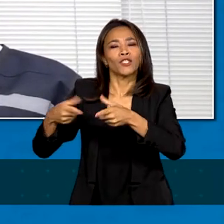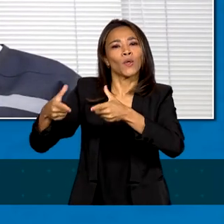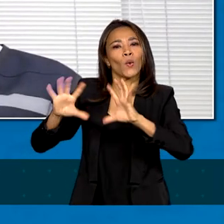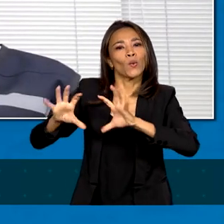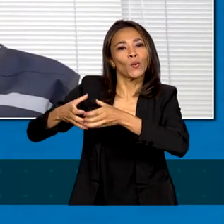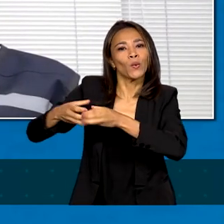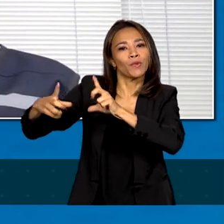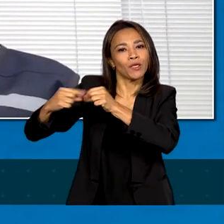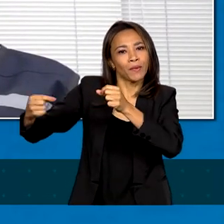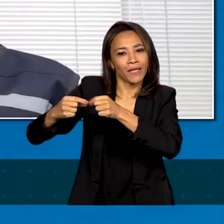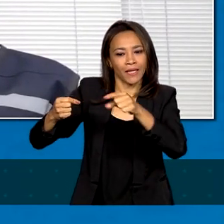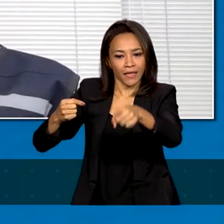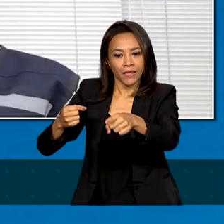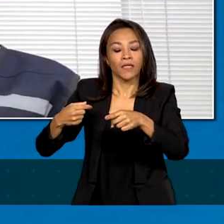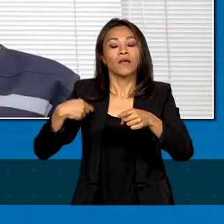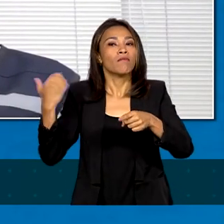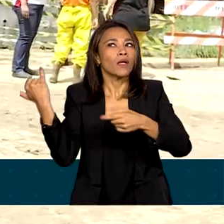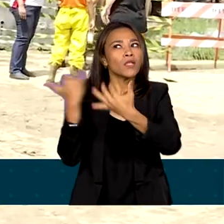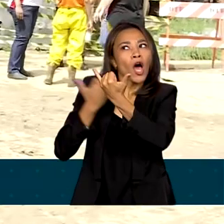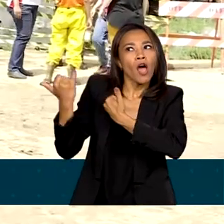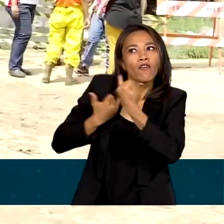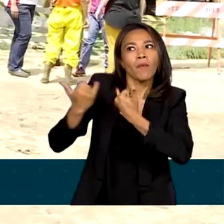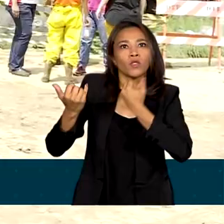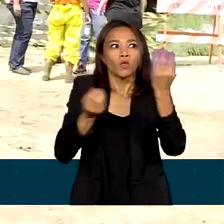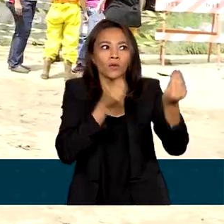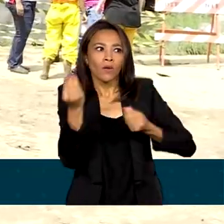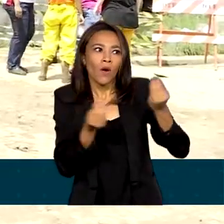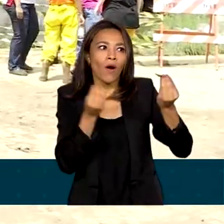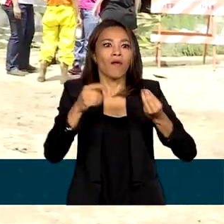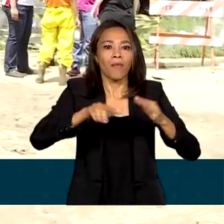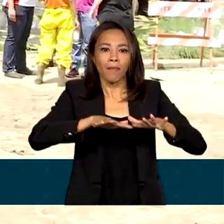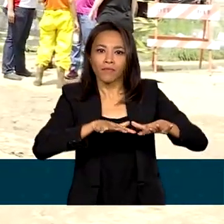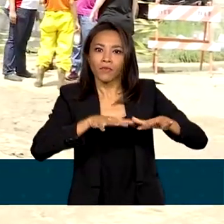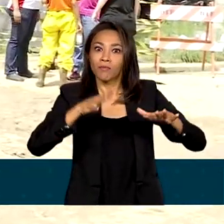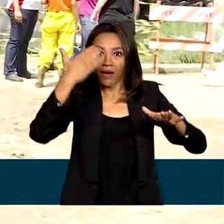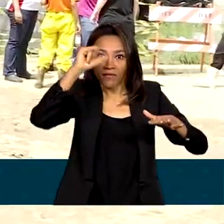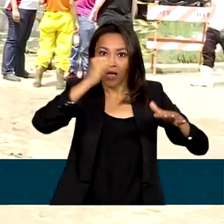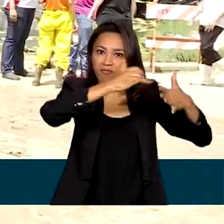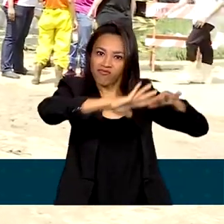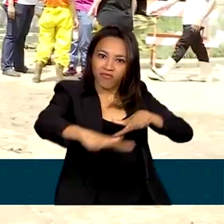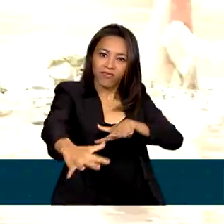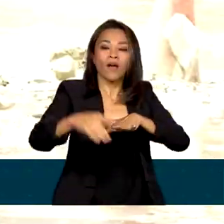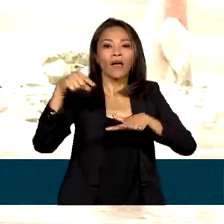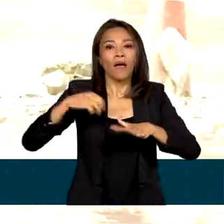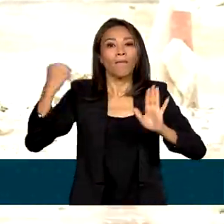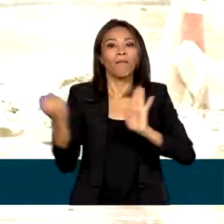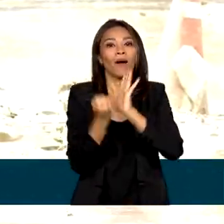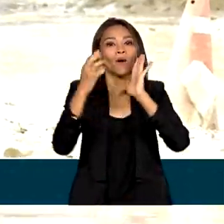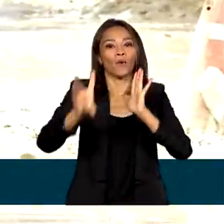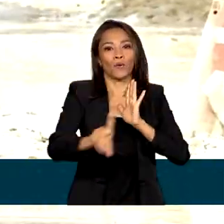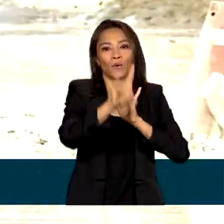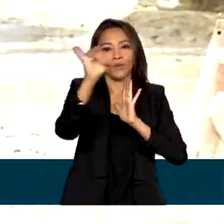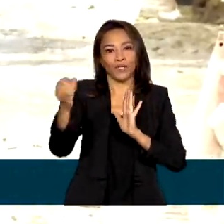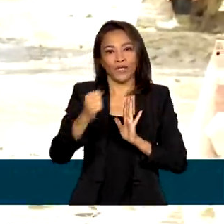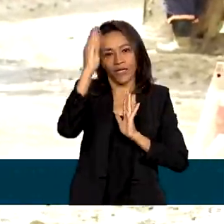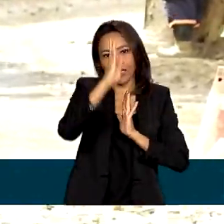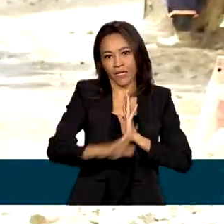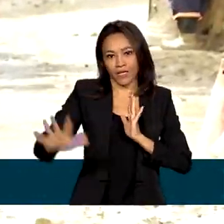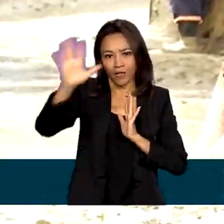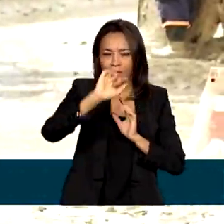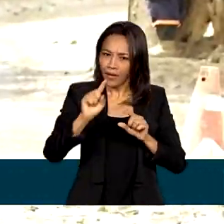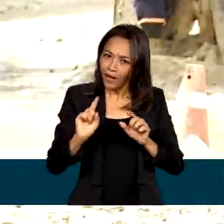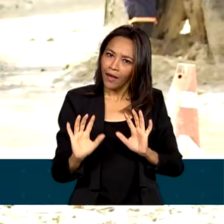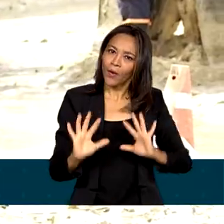de contenção a deslizamentos de terra marcou o Dia Internacional de Proteção e Defesa Civil, comemorado no dia